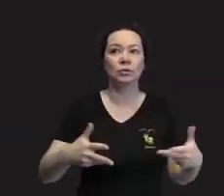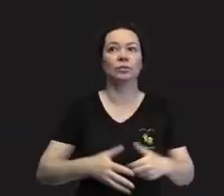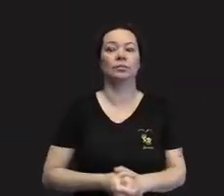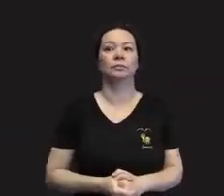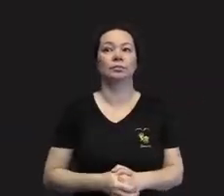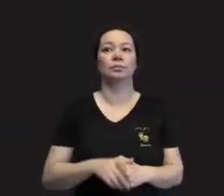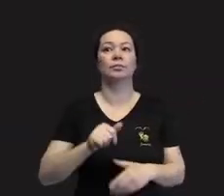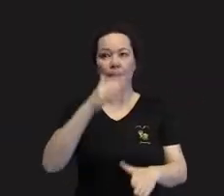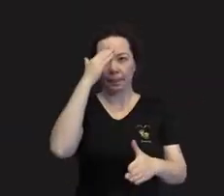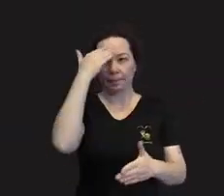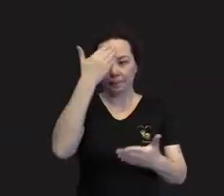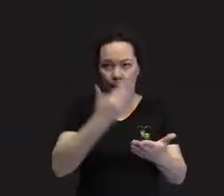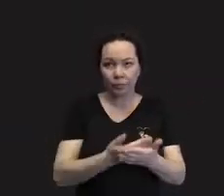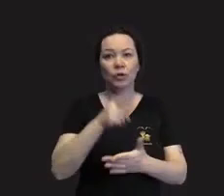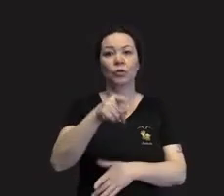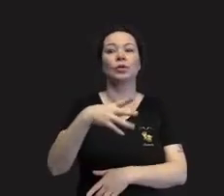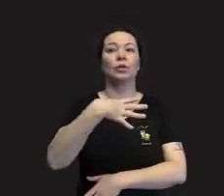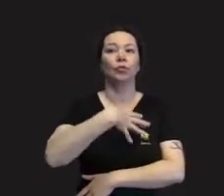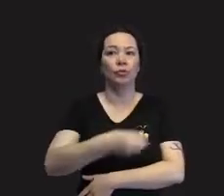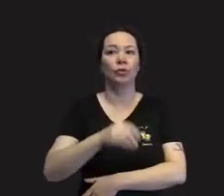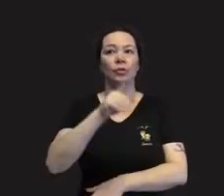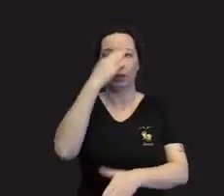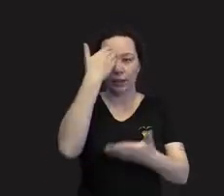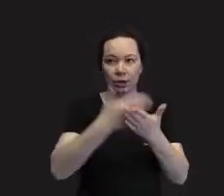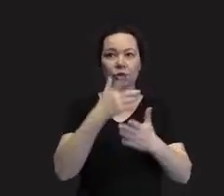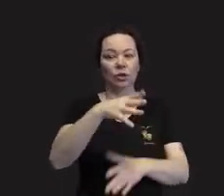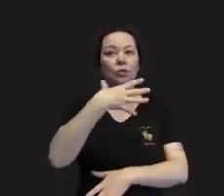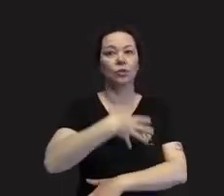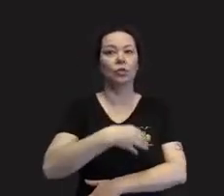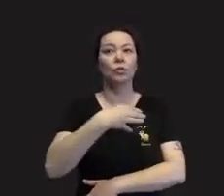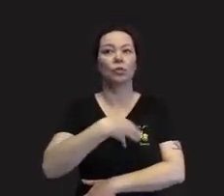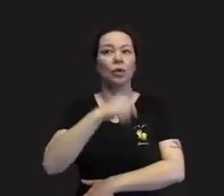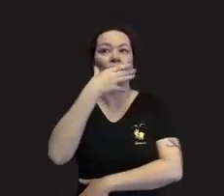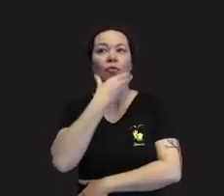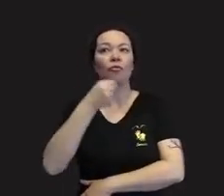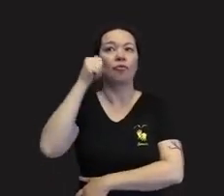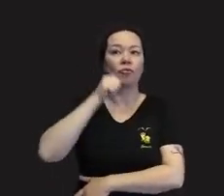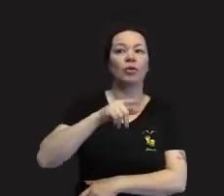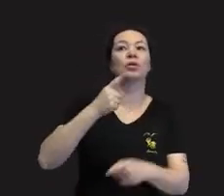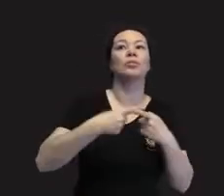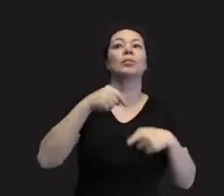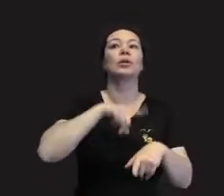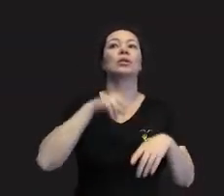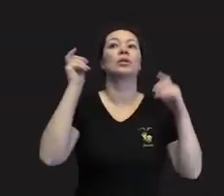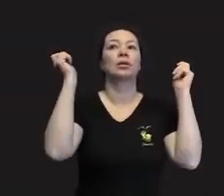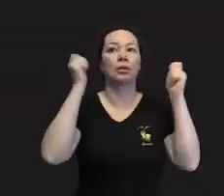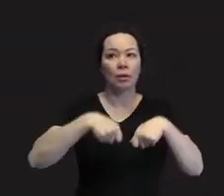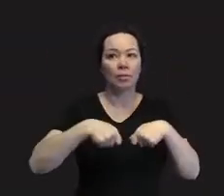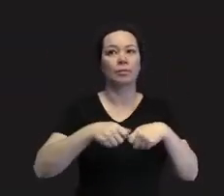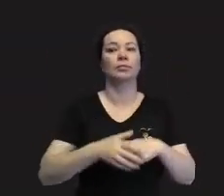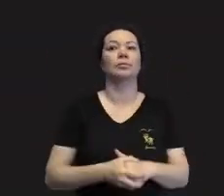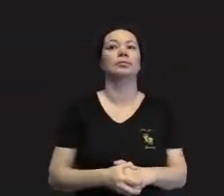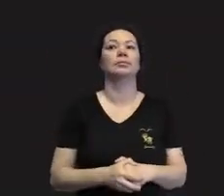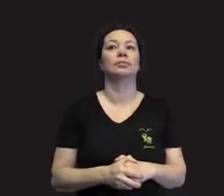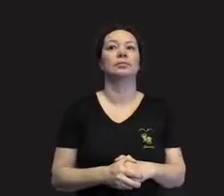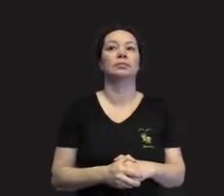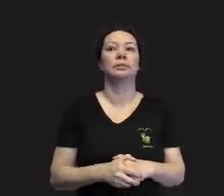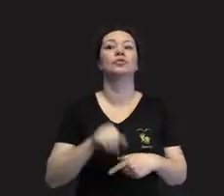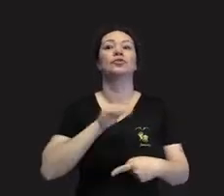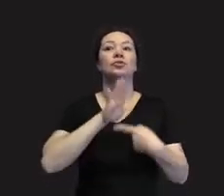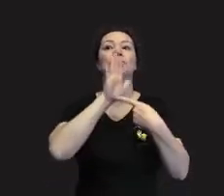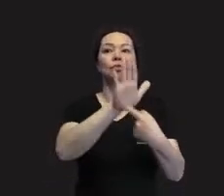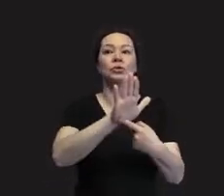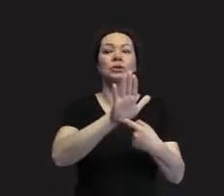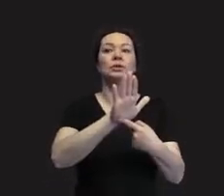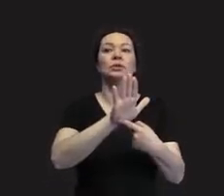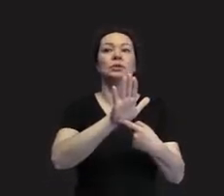Acredite o seu filho, acredite que a sua filha, que eles têm a capacidade de mostrar